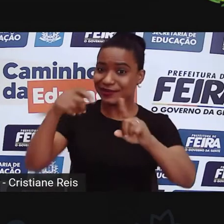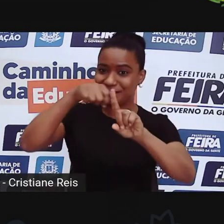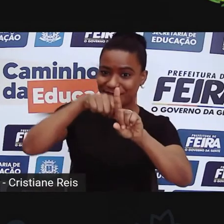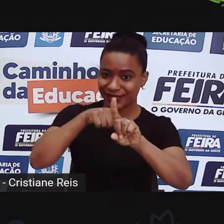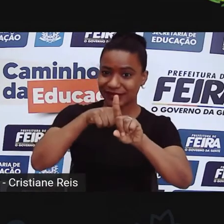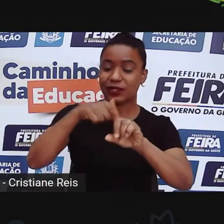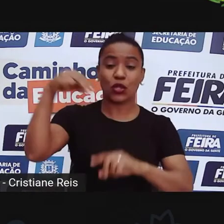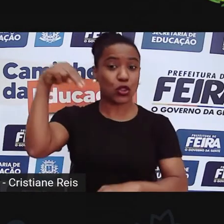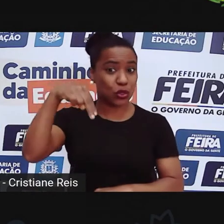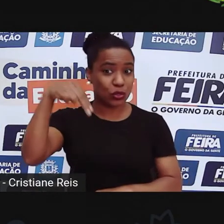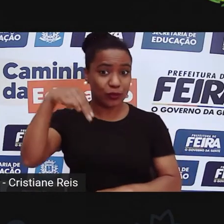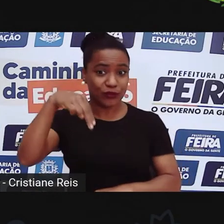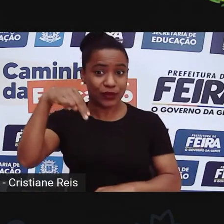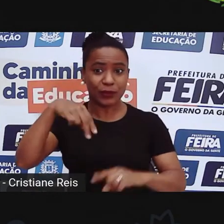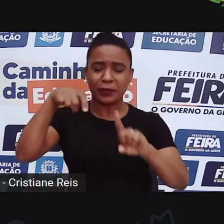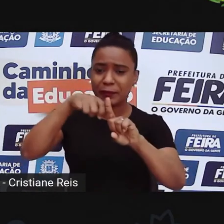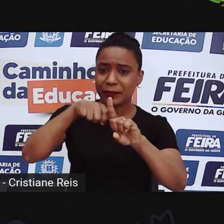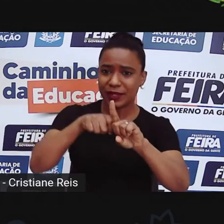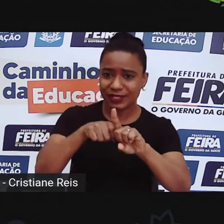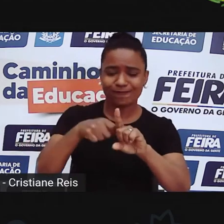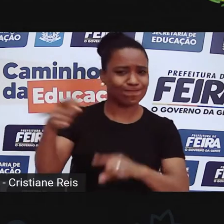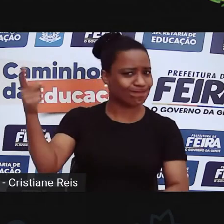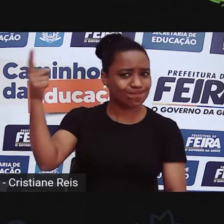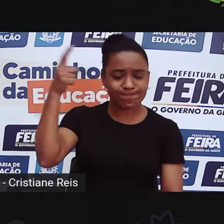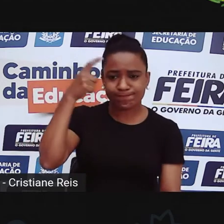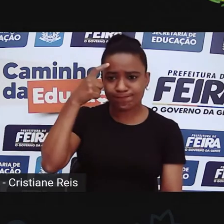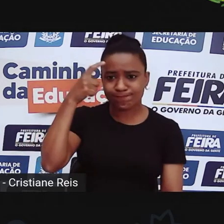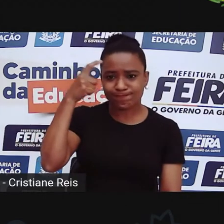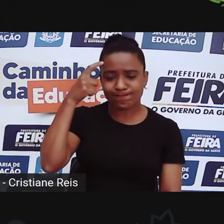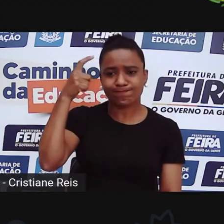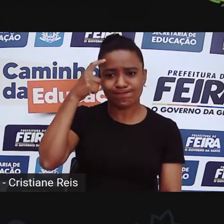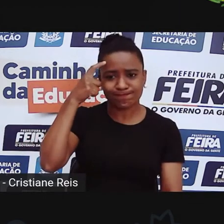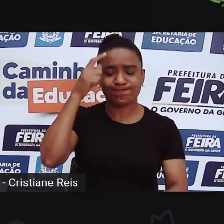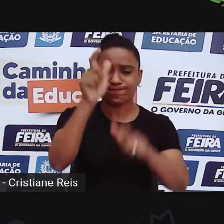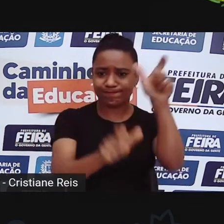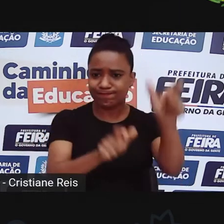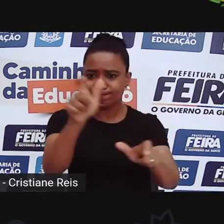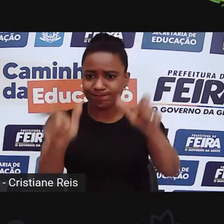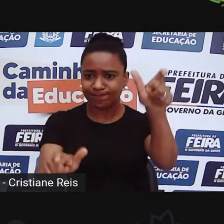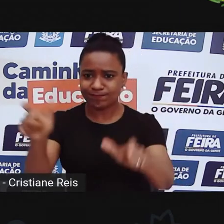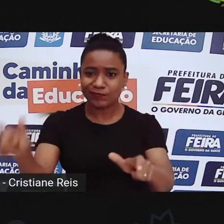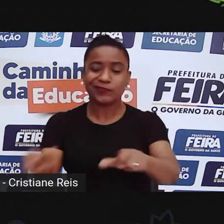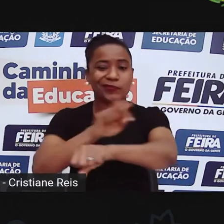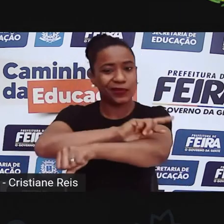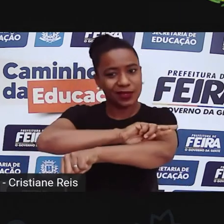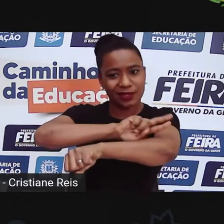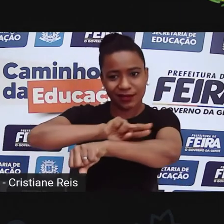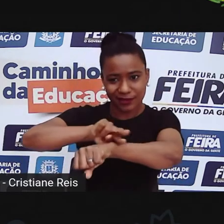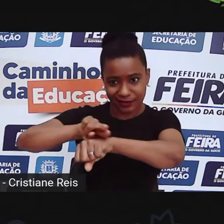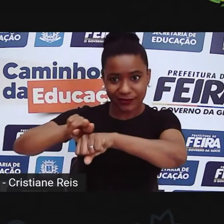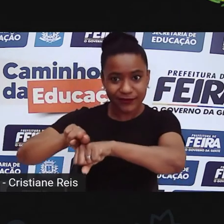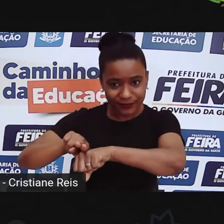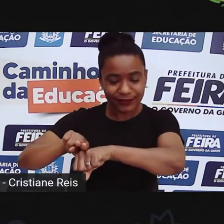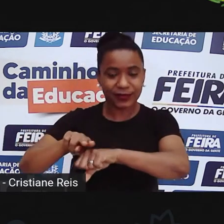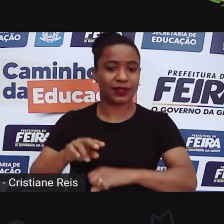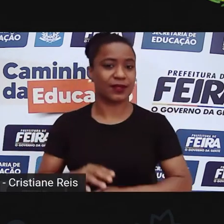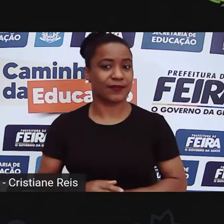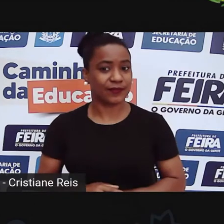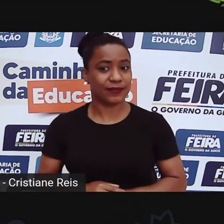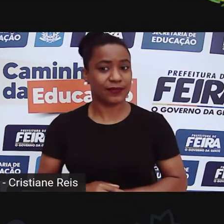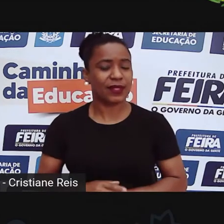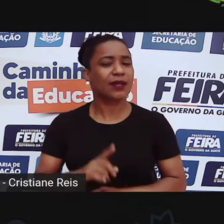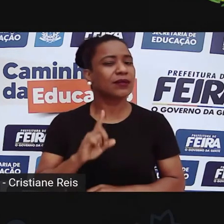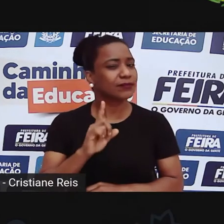novembro, e existem várias possíveis abordagens quando a gente fala de consciência negra. Você acredita,